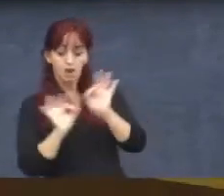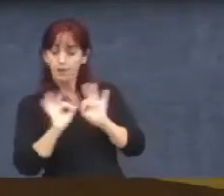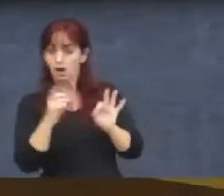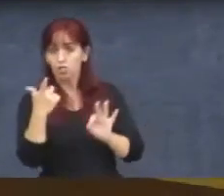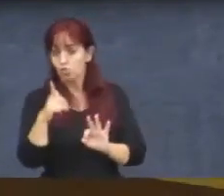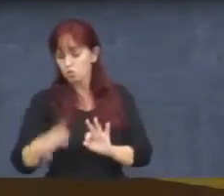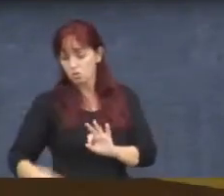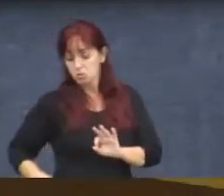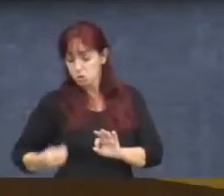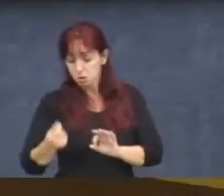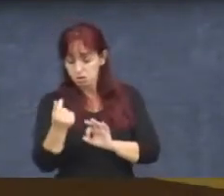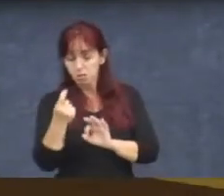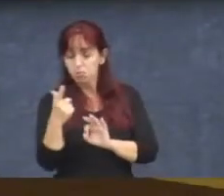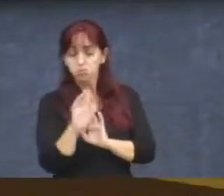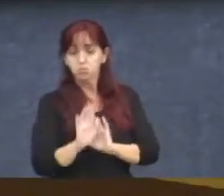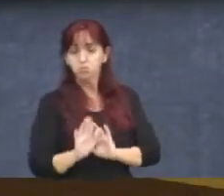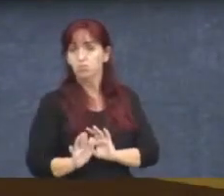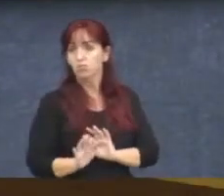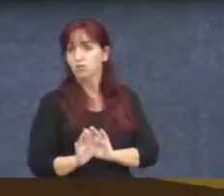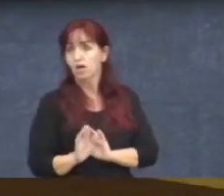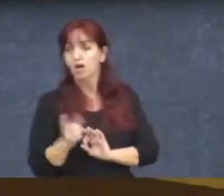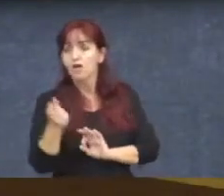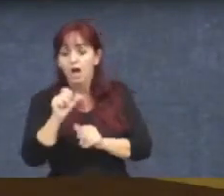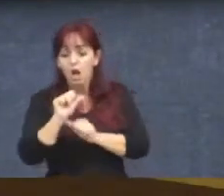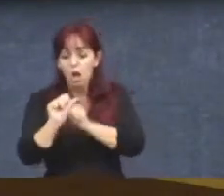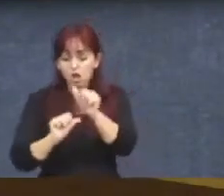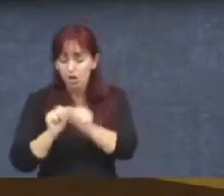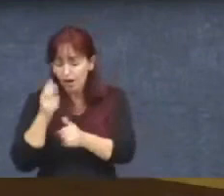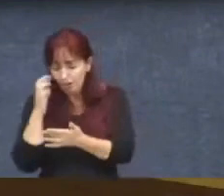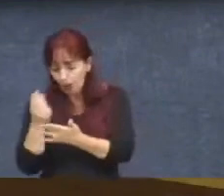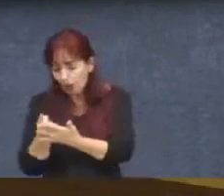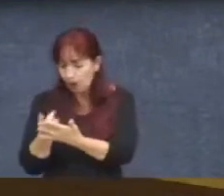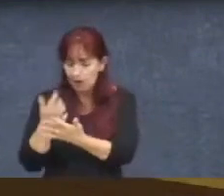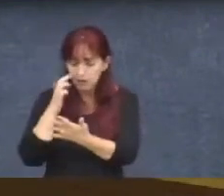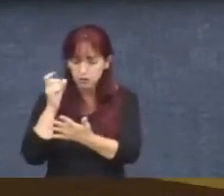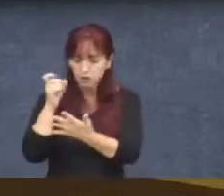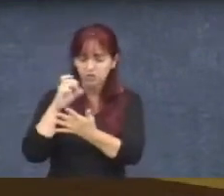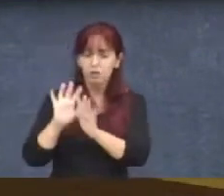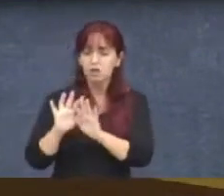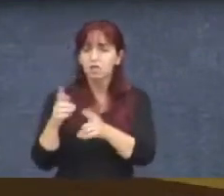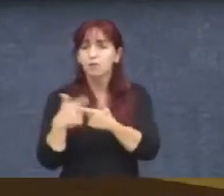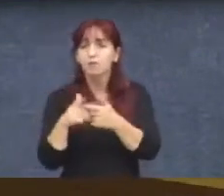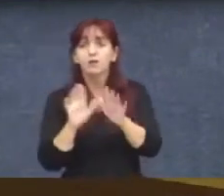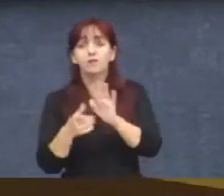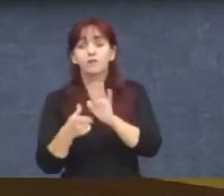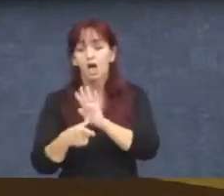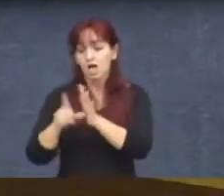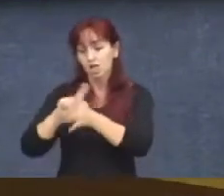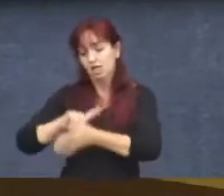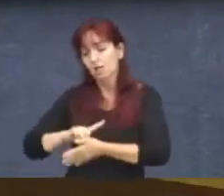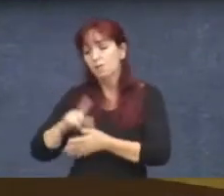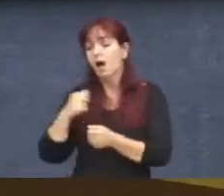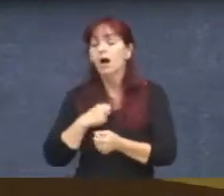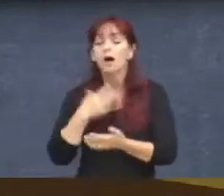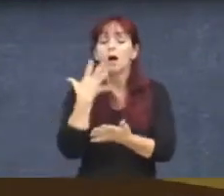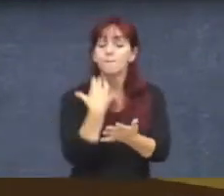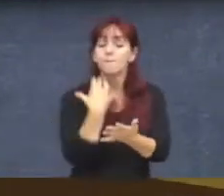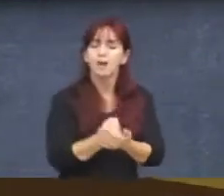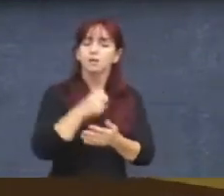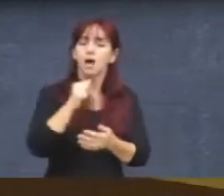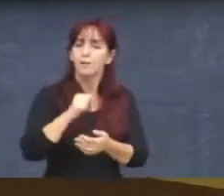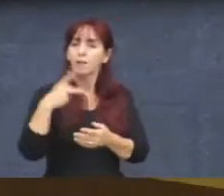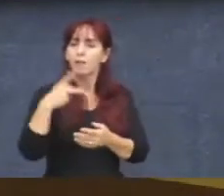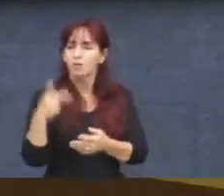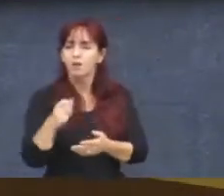com valor trocado, ou, às vezes, você tem que, de fato, se antecipar em baixar um aplicativo que tem que